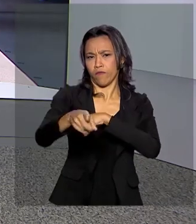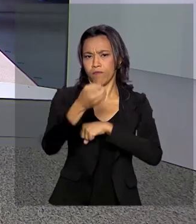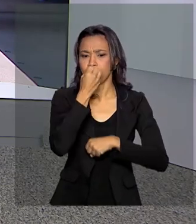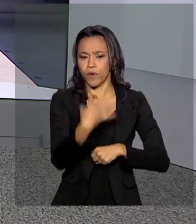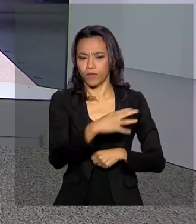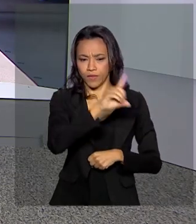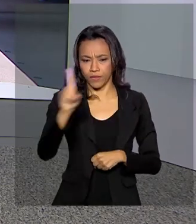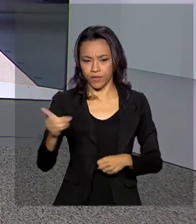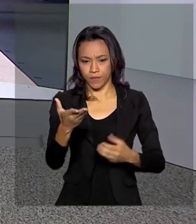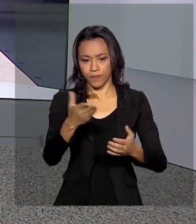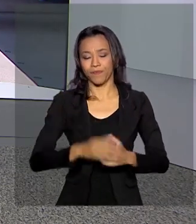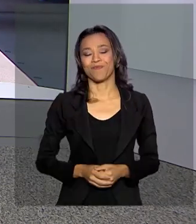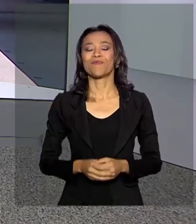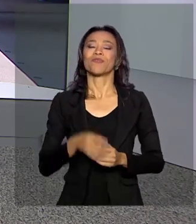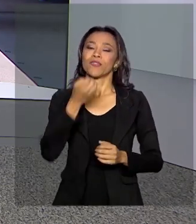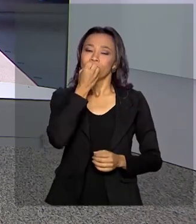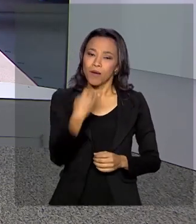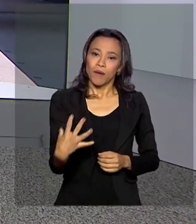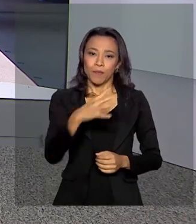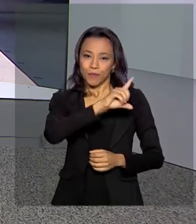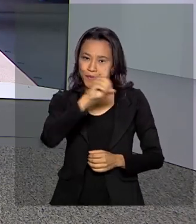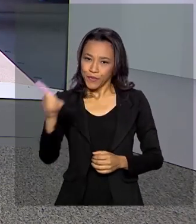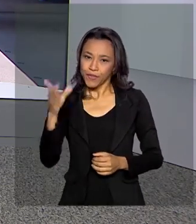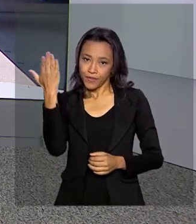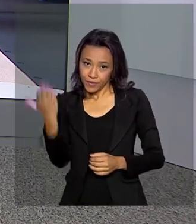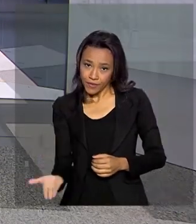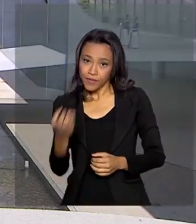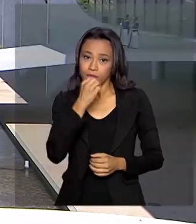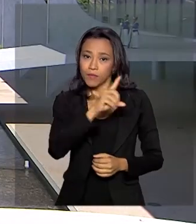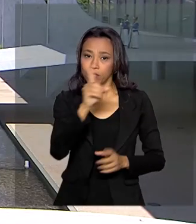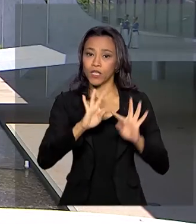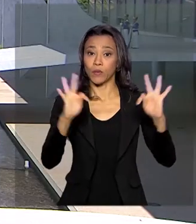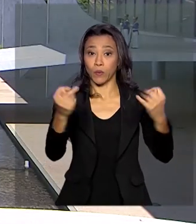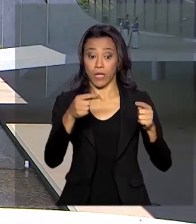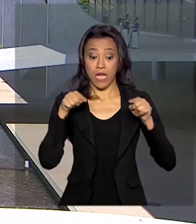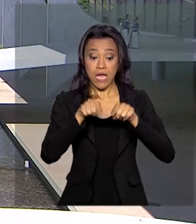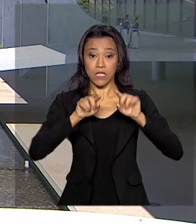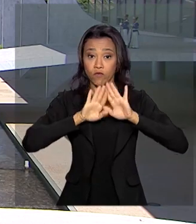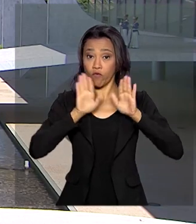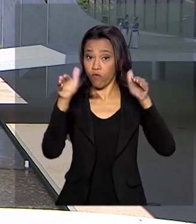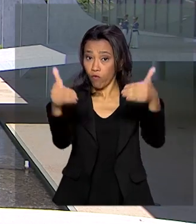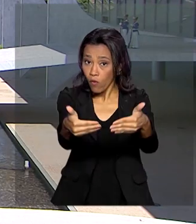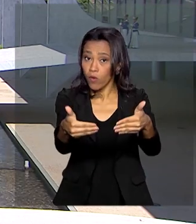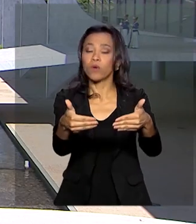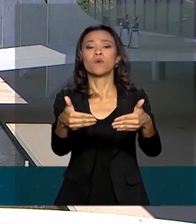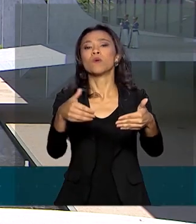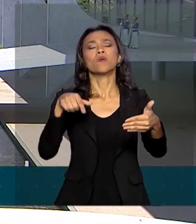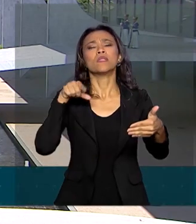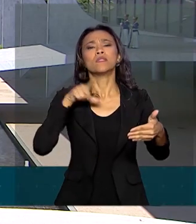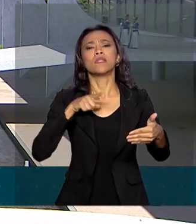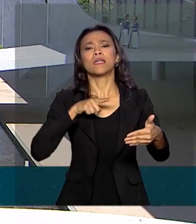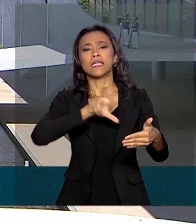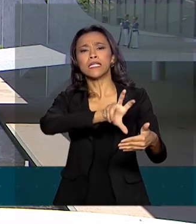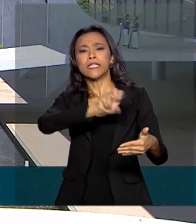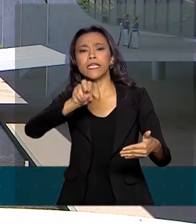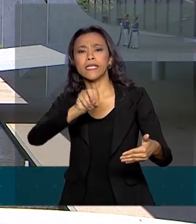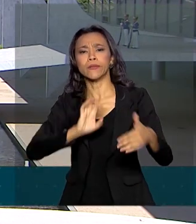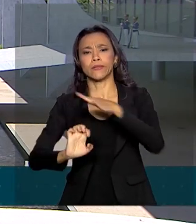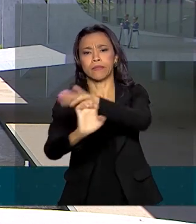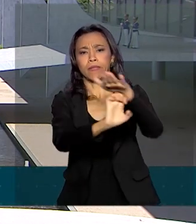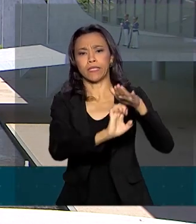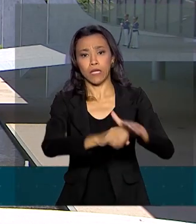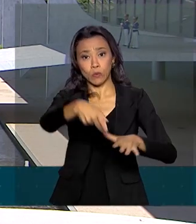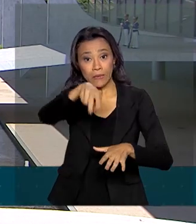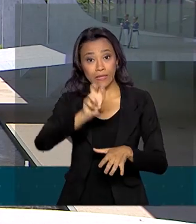Olá Renata, bom dia pra você, bom dia a todos. Olha, o Fórum Empresarial terá participação de 500 empresários dos cinco